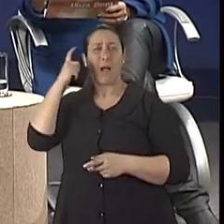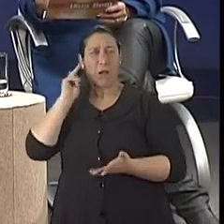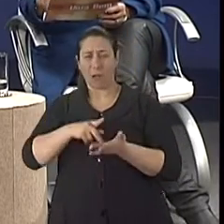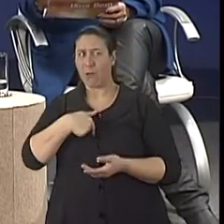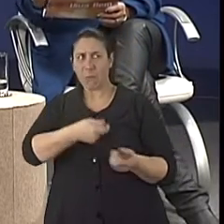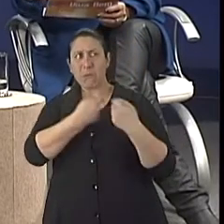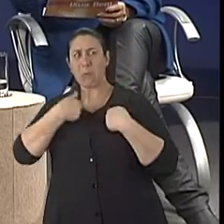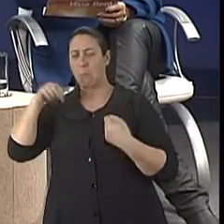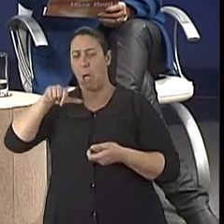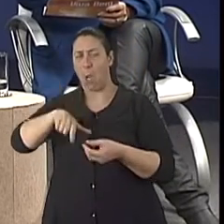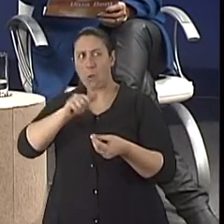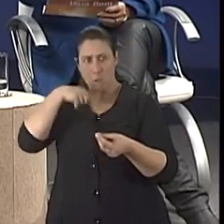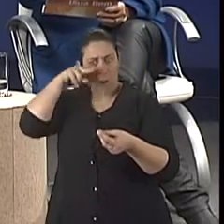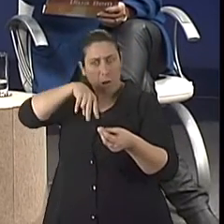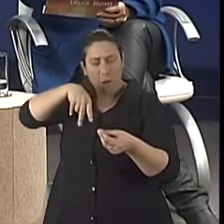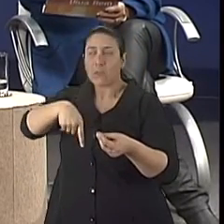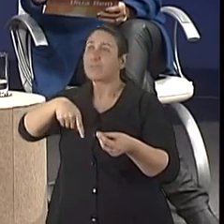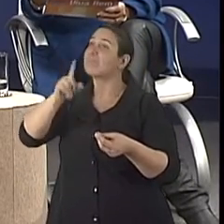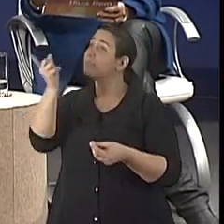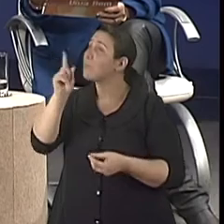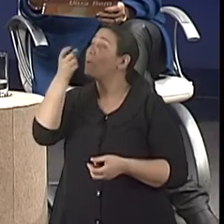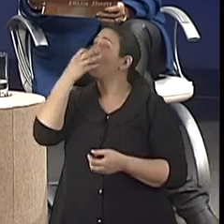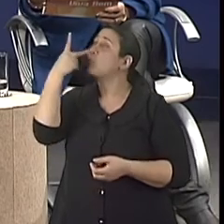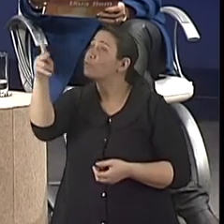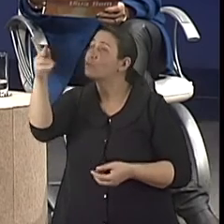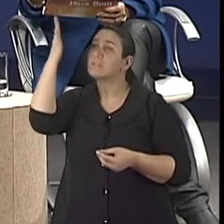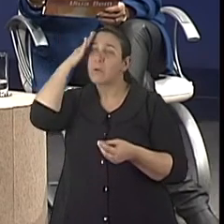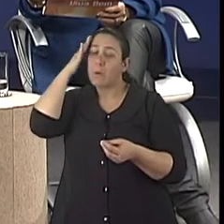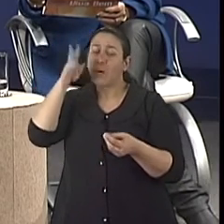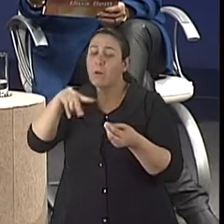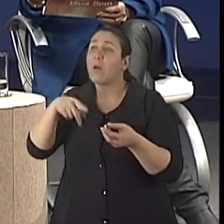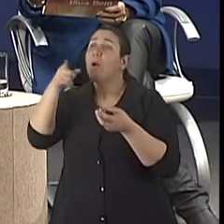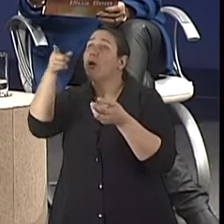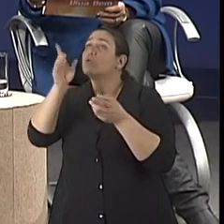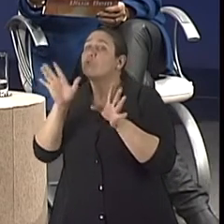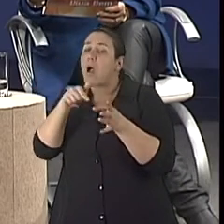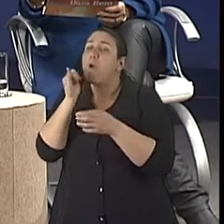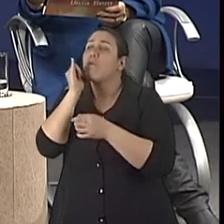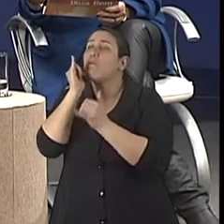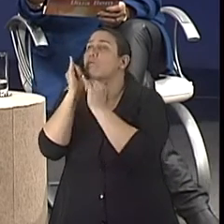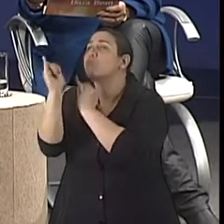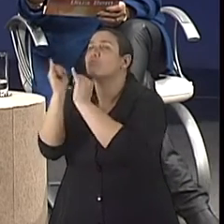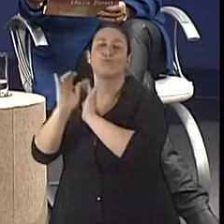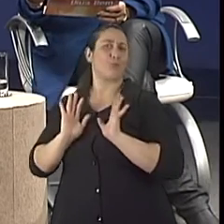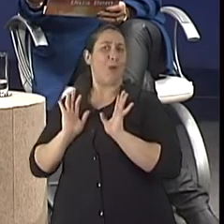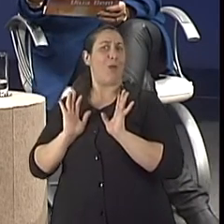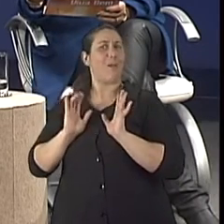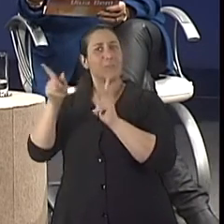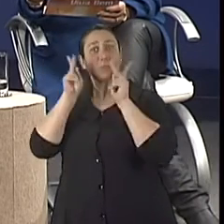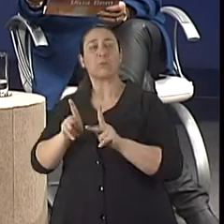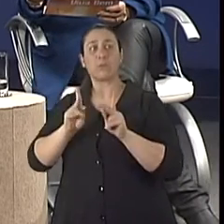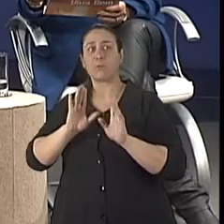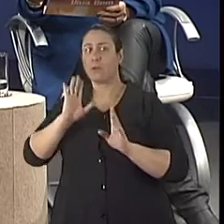É um alerta que poderá acontecer aquele sintoma. Justamente, porque se foi feito... De onde vem esse dado da bula? De